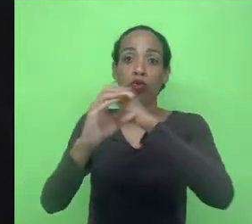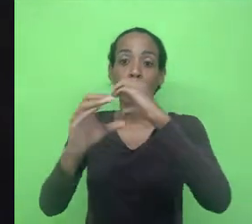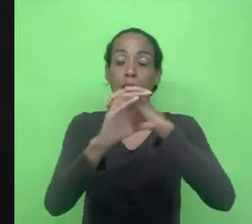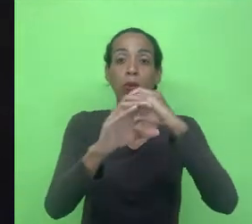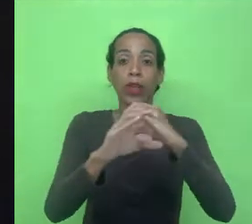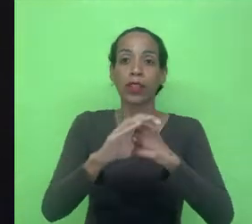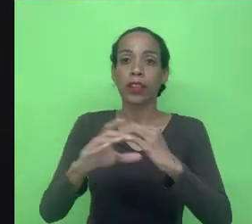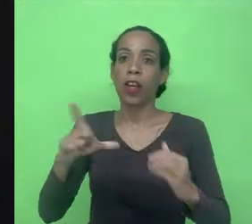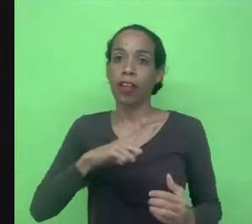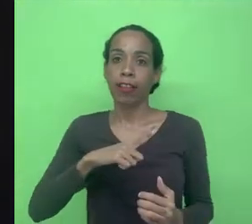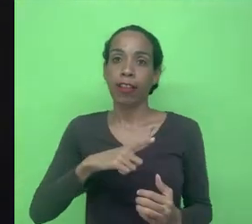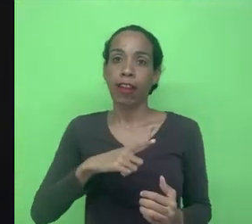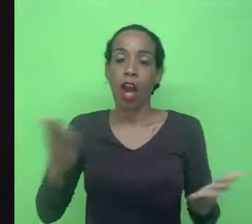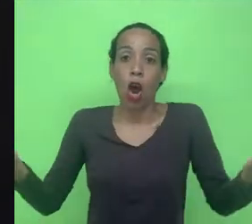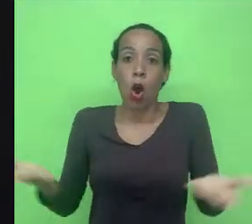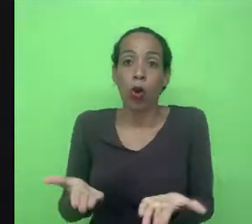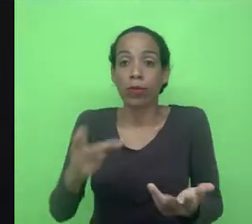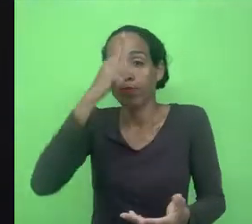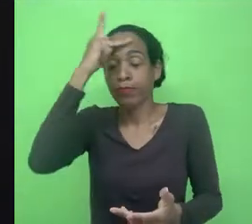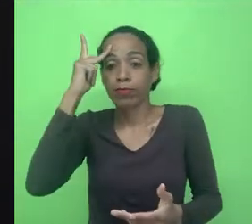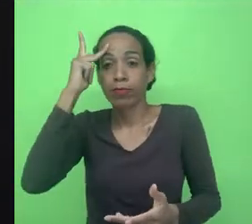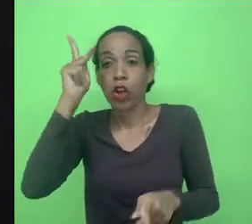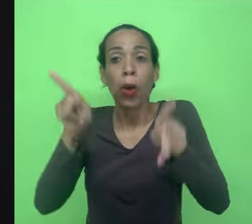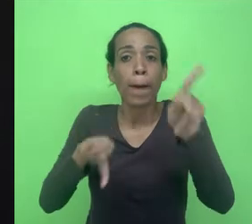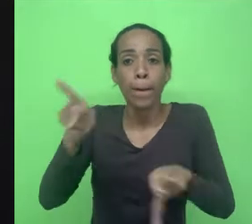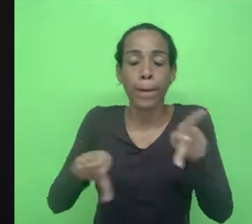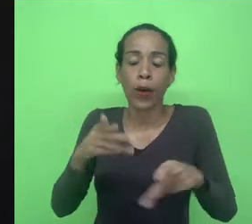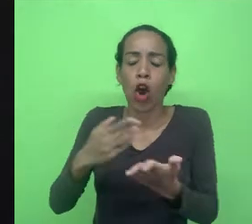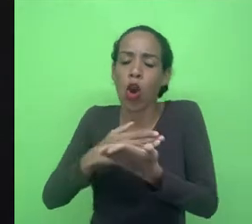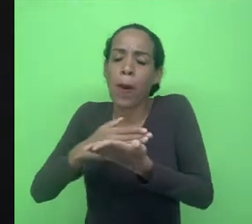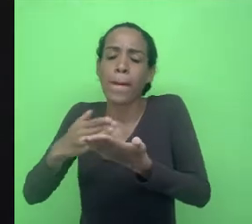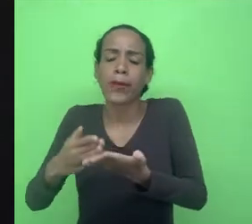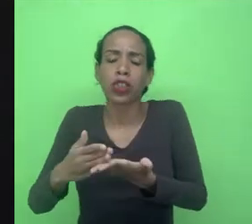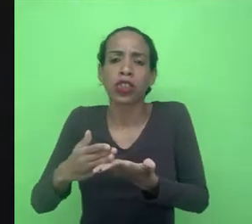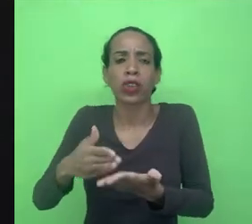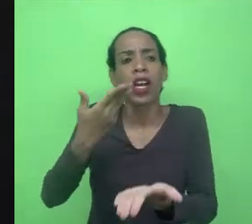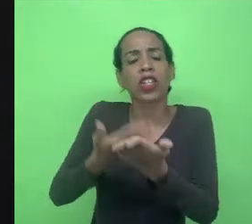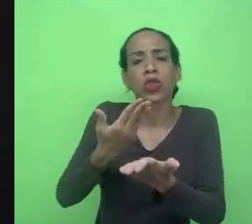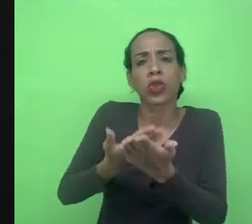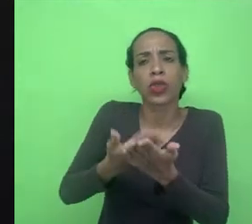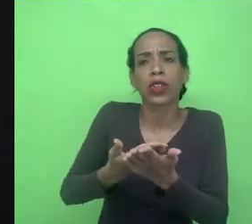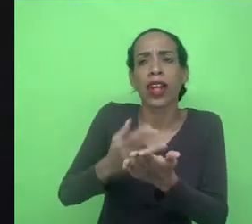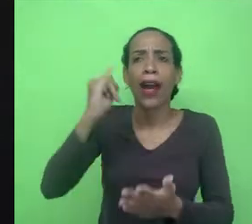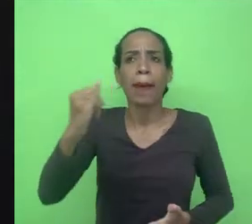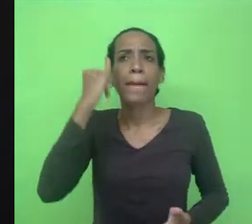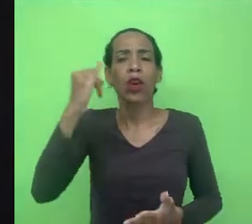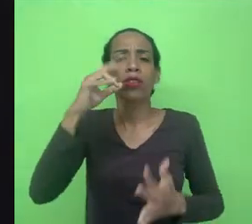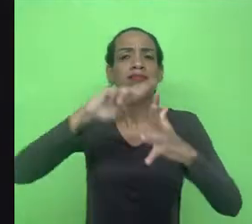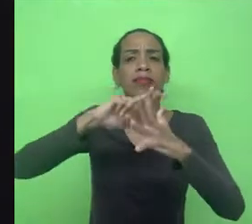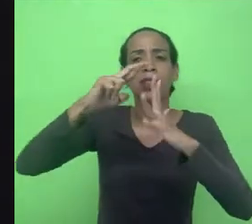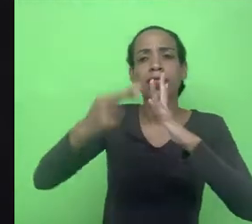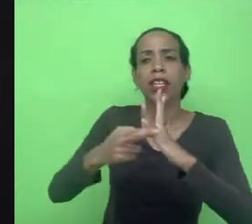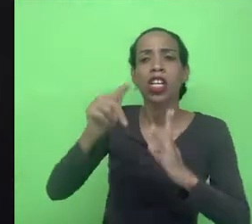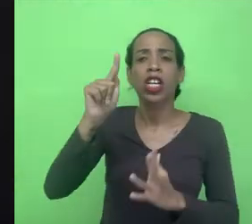mediando a sociedade hoje. Então, comecei estudando mais a relevância geopolítica das redes sociais e fui indo para